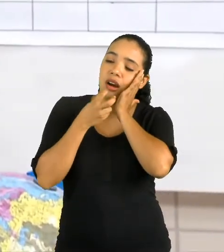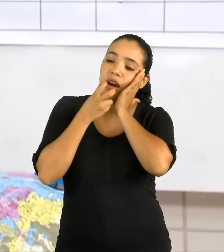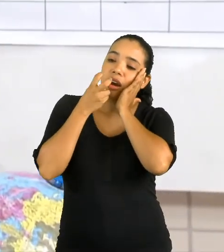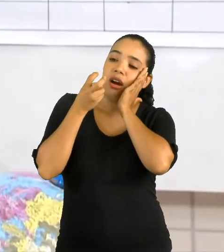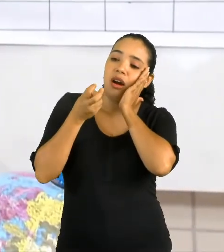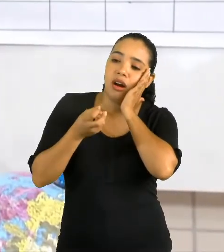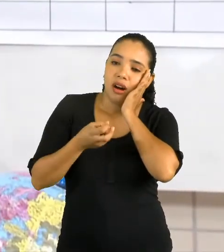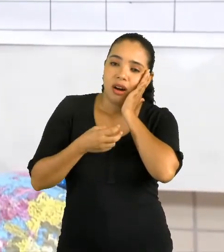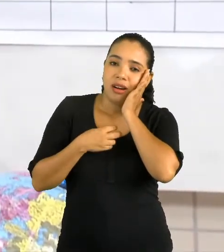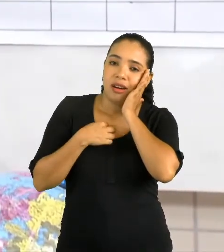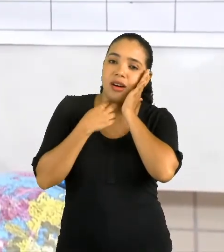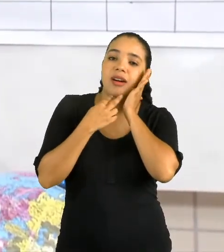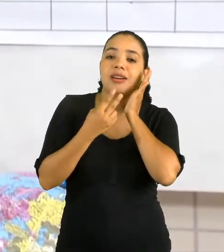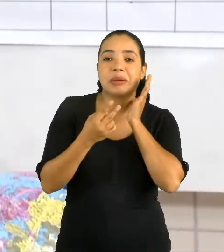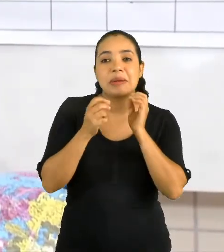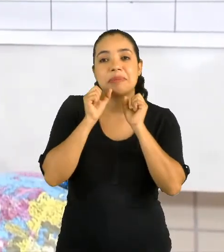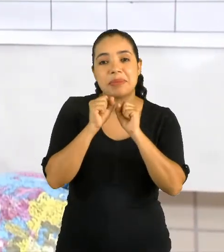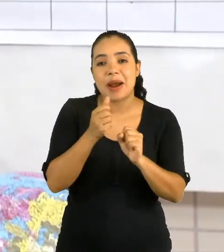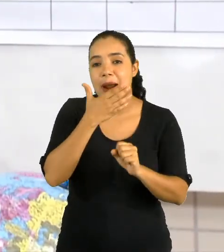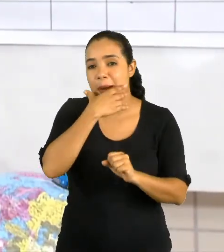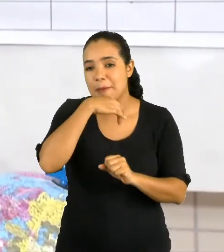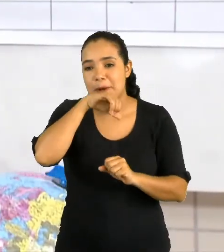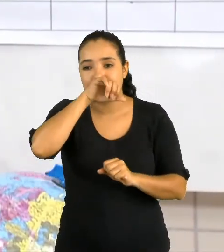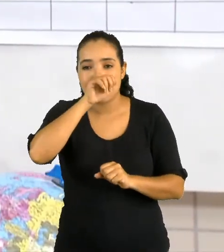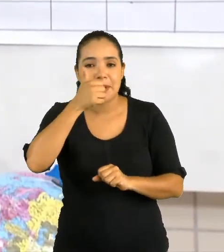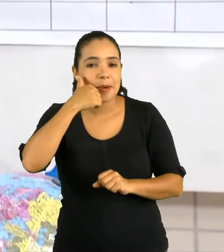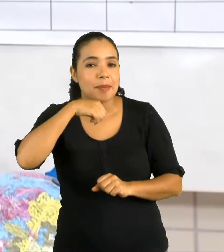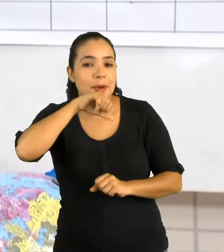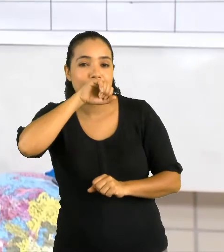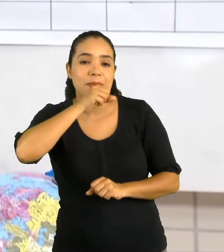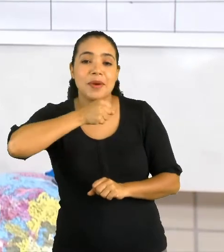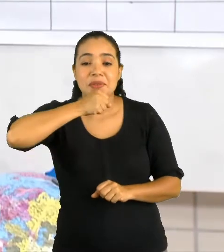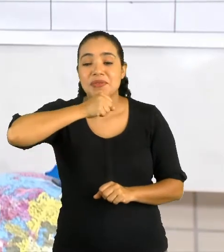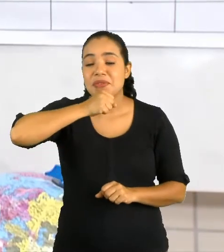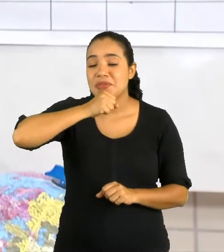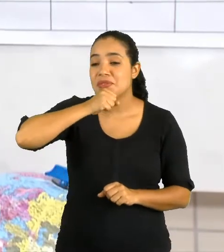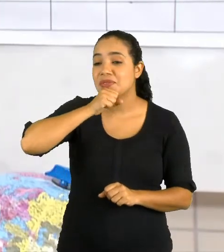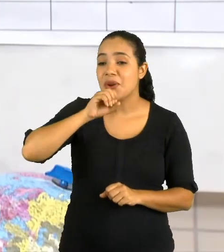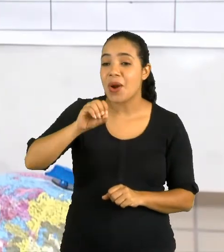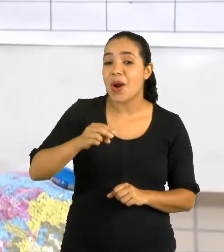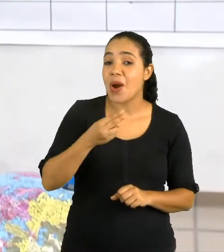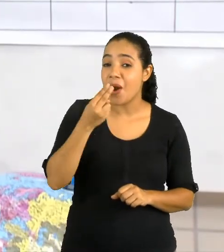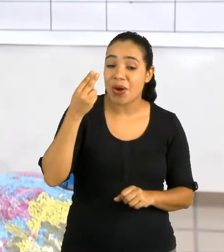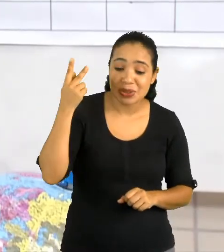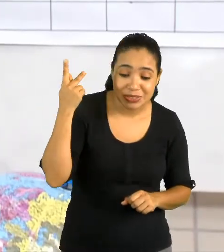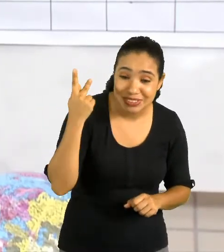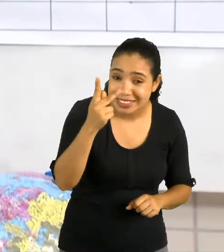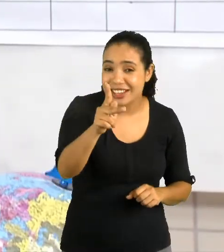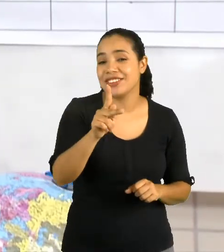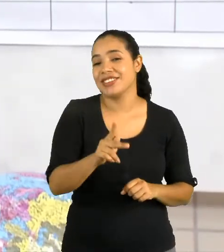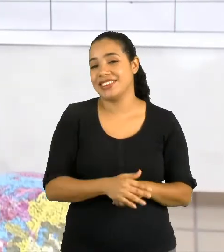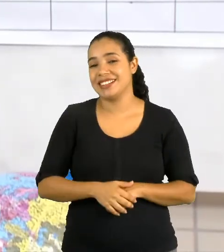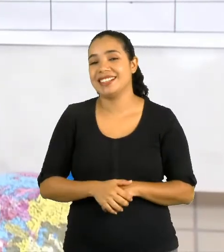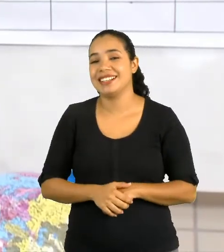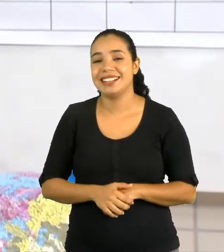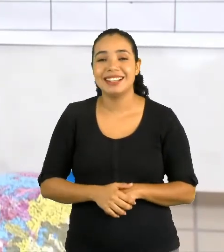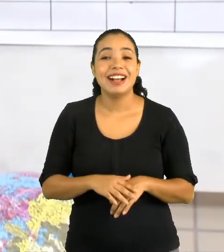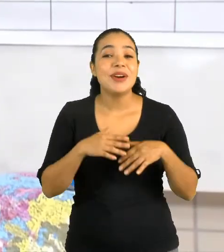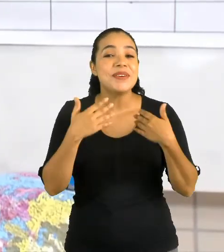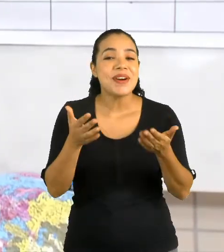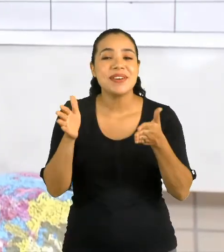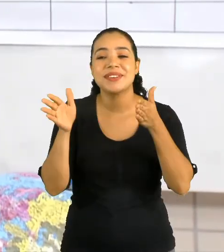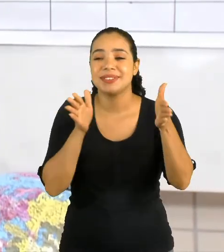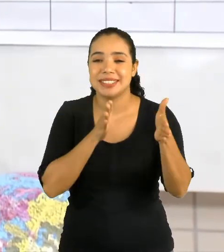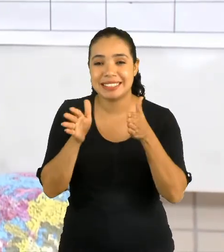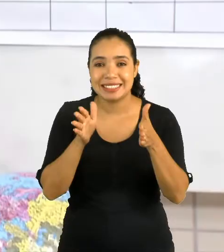Pode ser o ronco do papai, da mamãe, da vovó, do vovô, ou até mesmo de vocês. Em que período